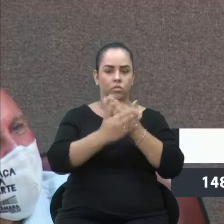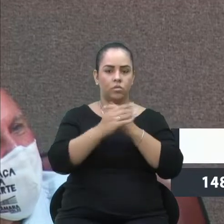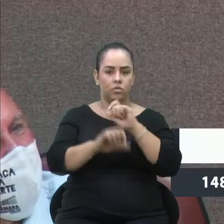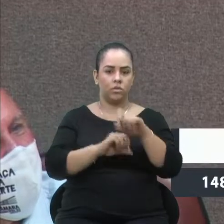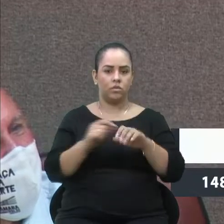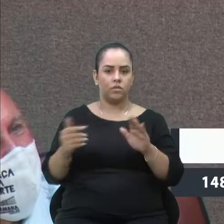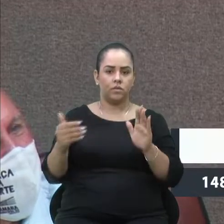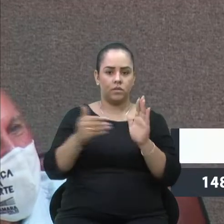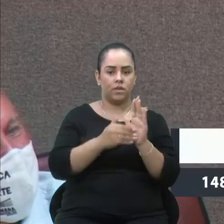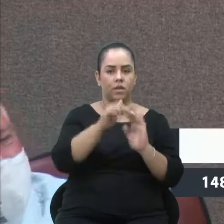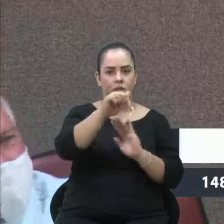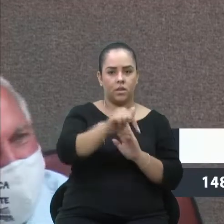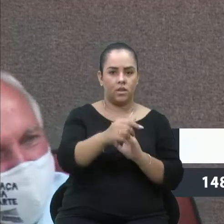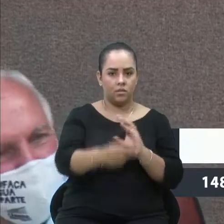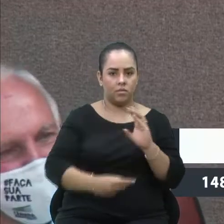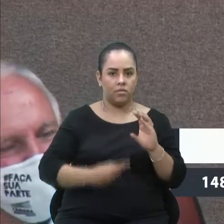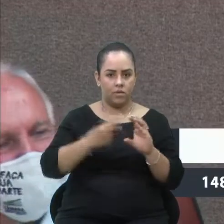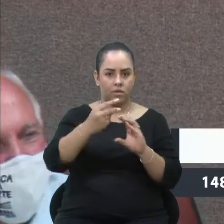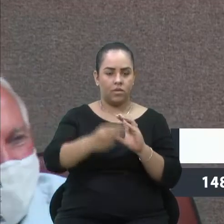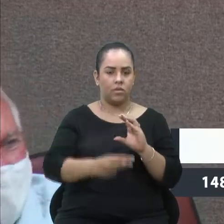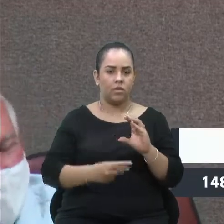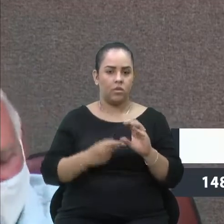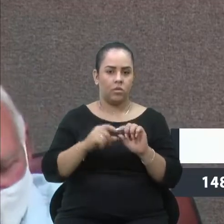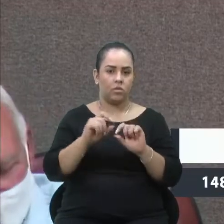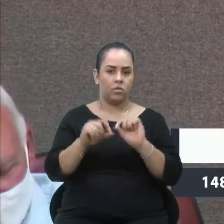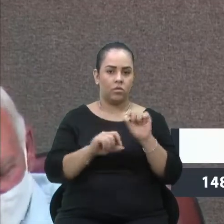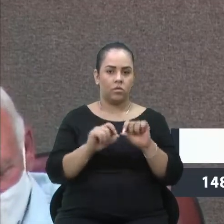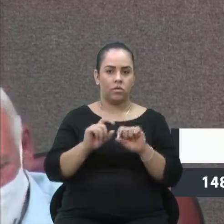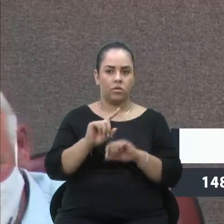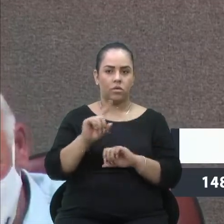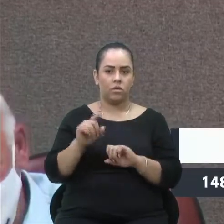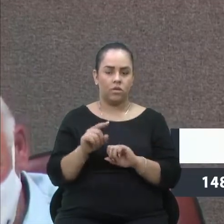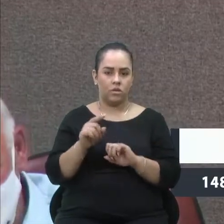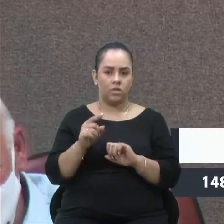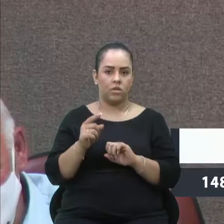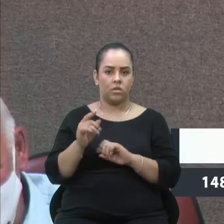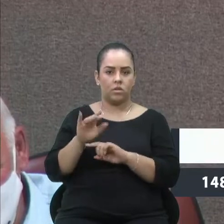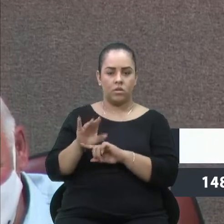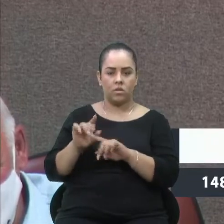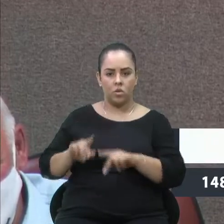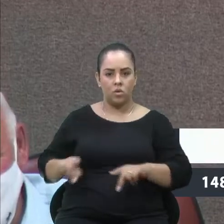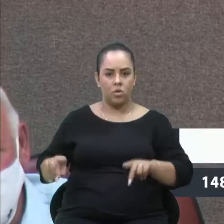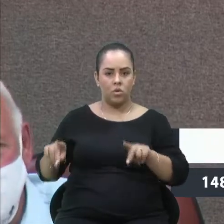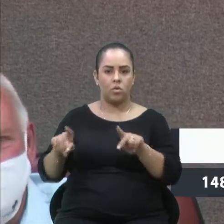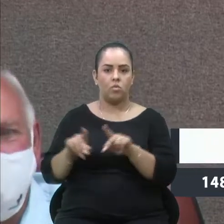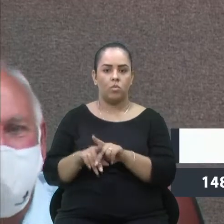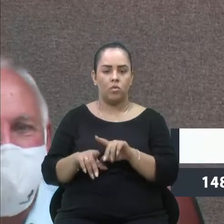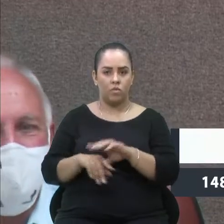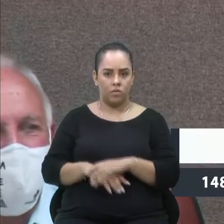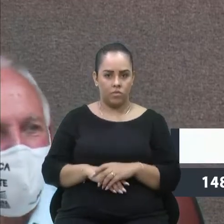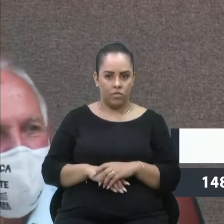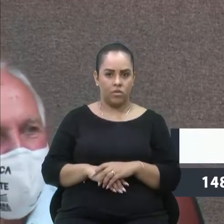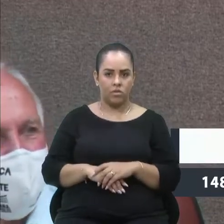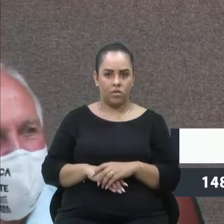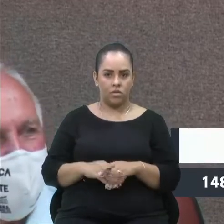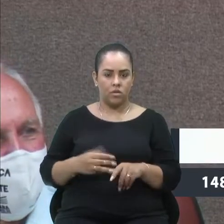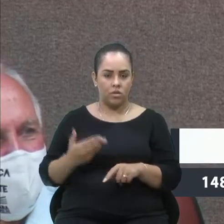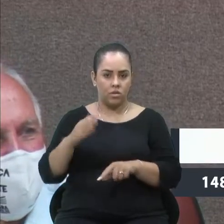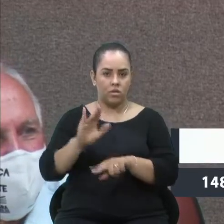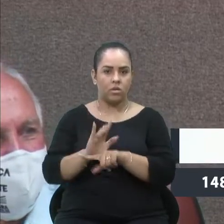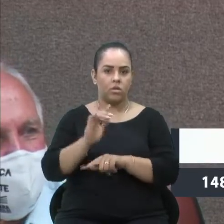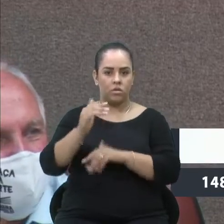a esta casa no sentido de ajudar nossa população, de ajudar no